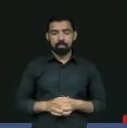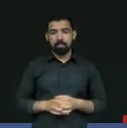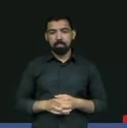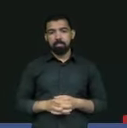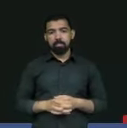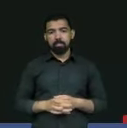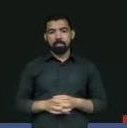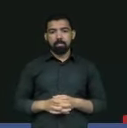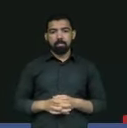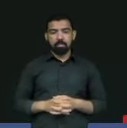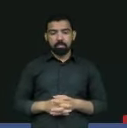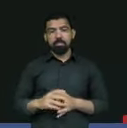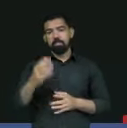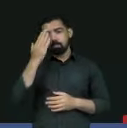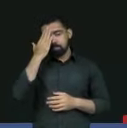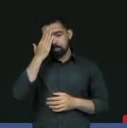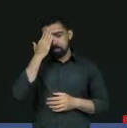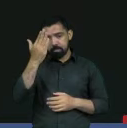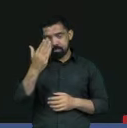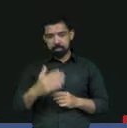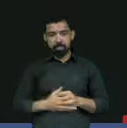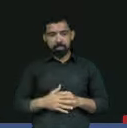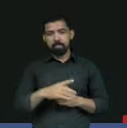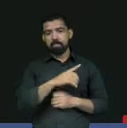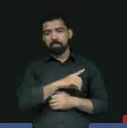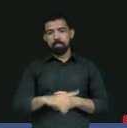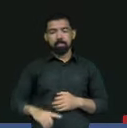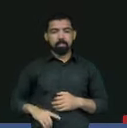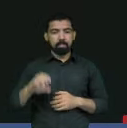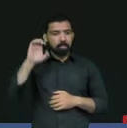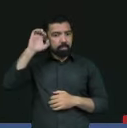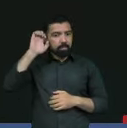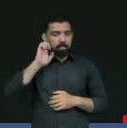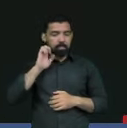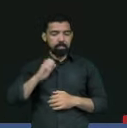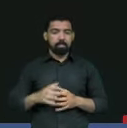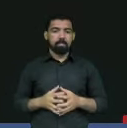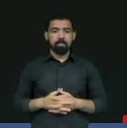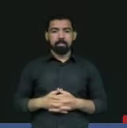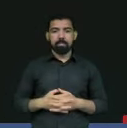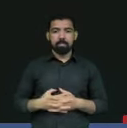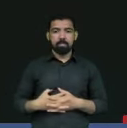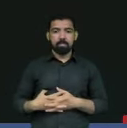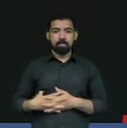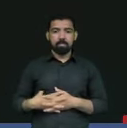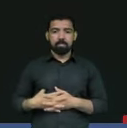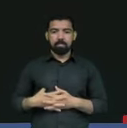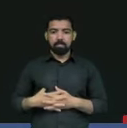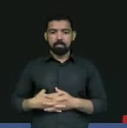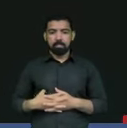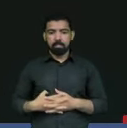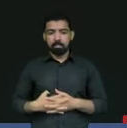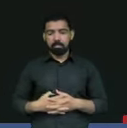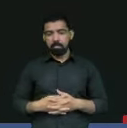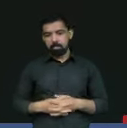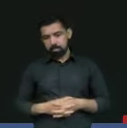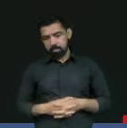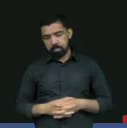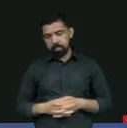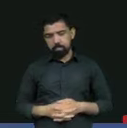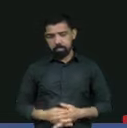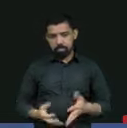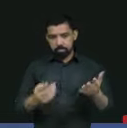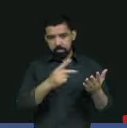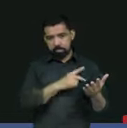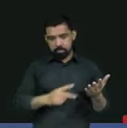Obrigado, deputada Érica, que preside... Deputado, eu também queria debater. Preside essa sessão.